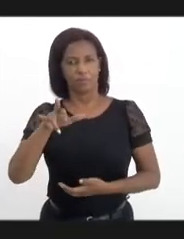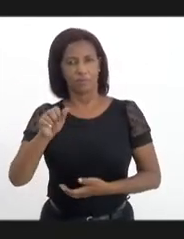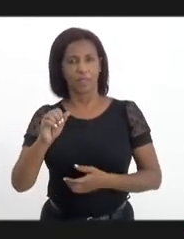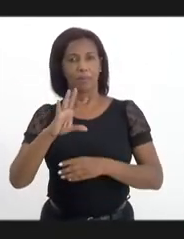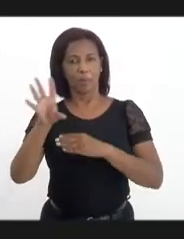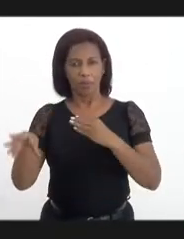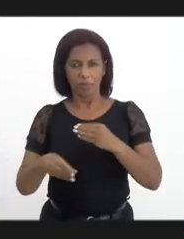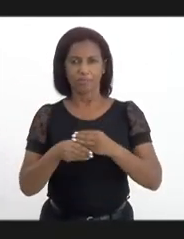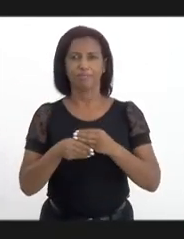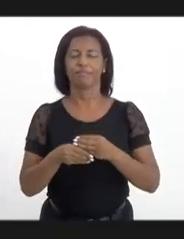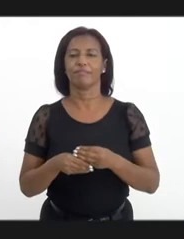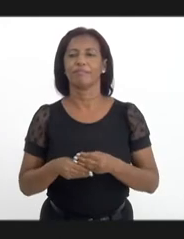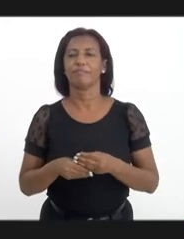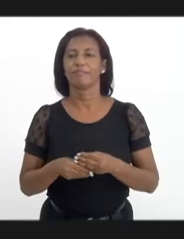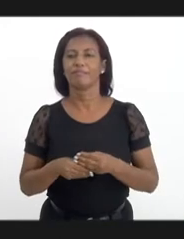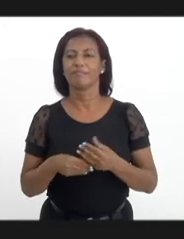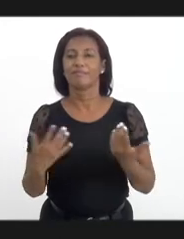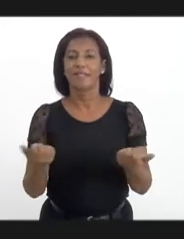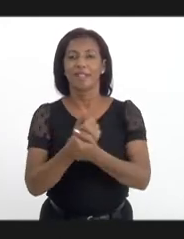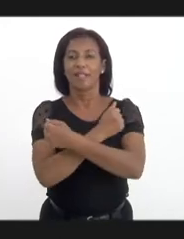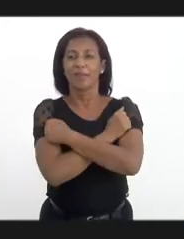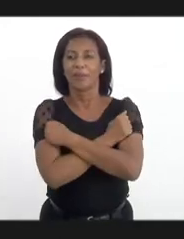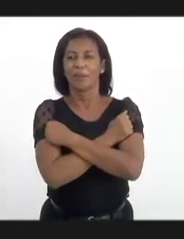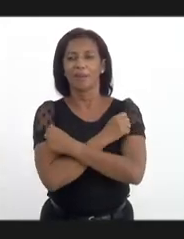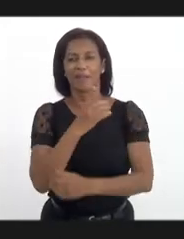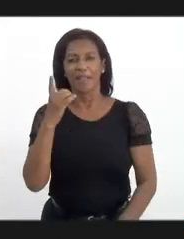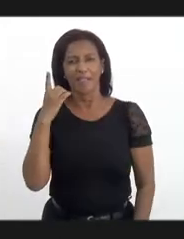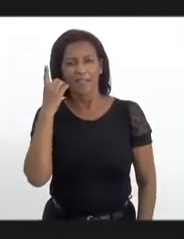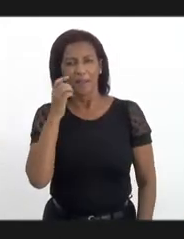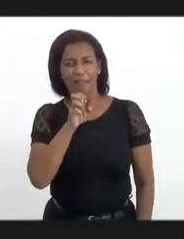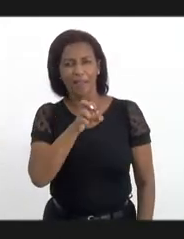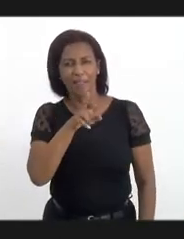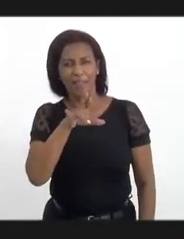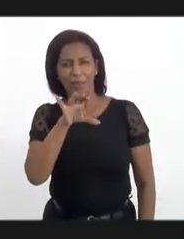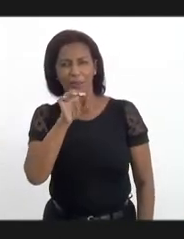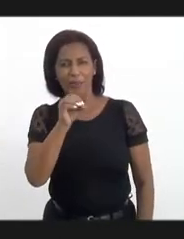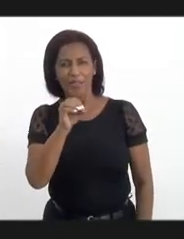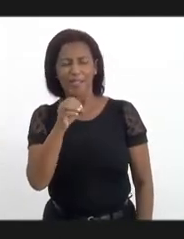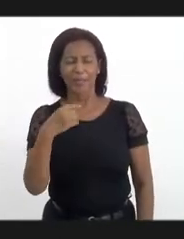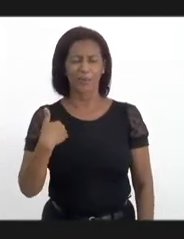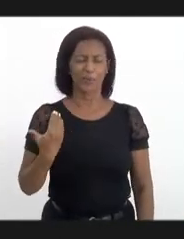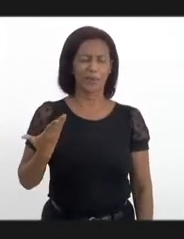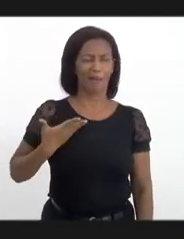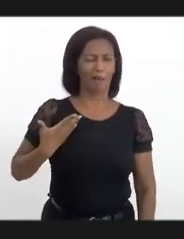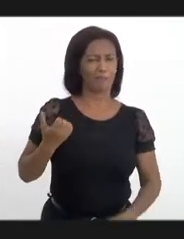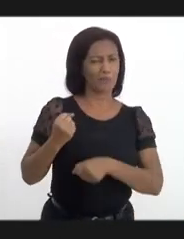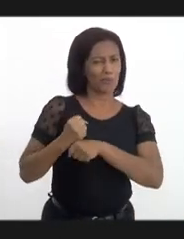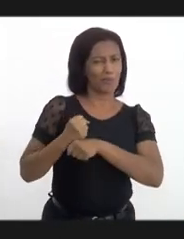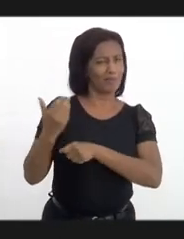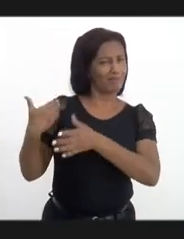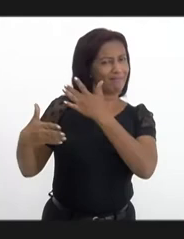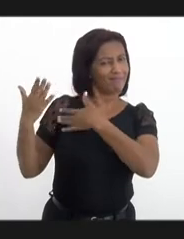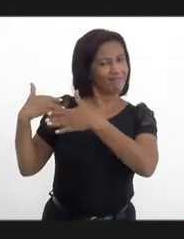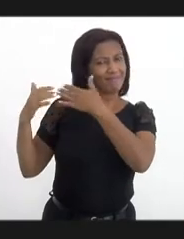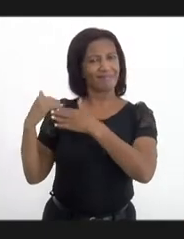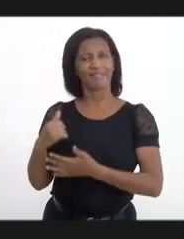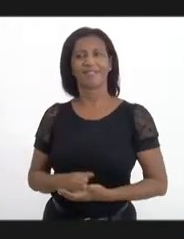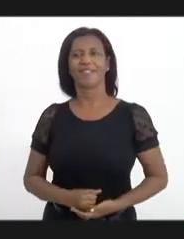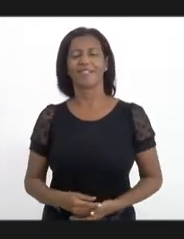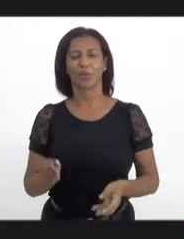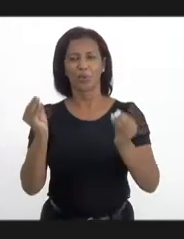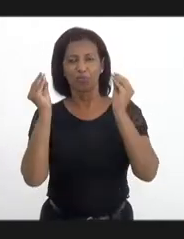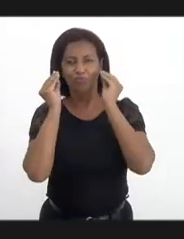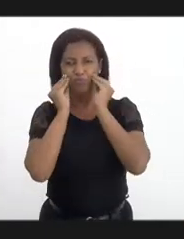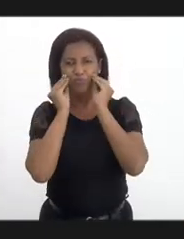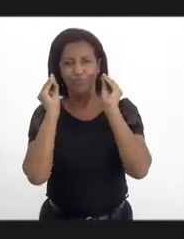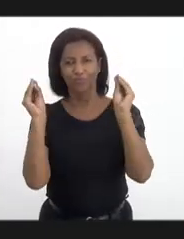complementar. Me dá aqui um abraço, estou vendo o deputado Eurico Júnior, meu colega de anos, meu parceiro, mandando um beijo